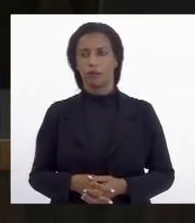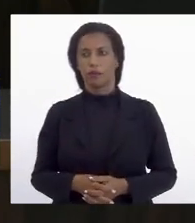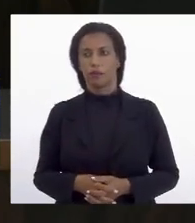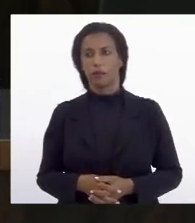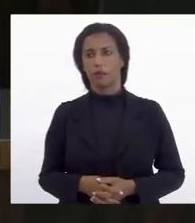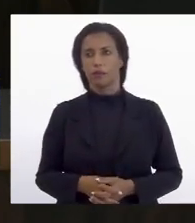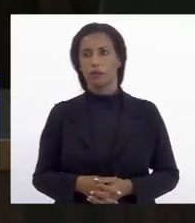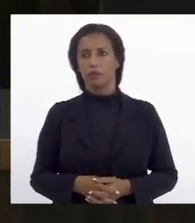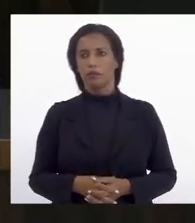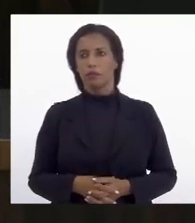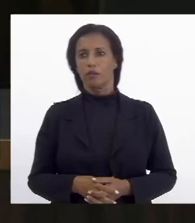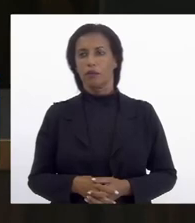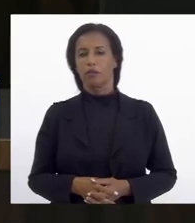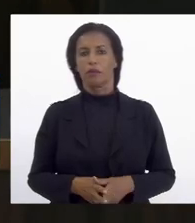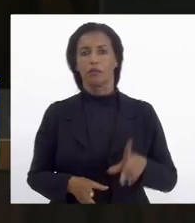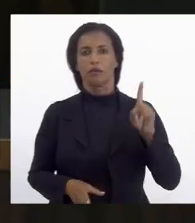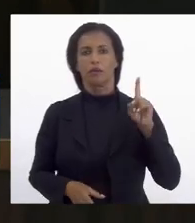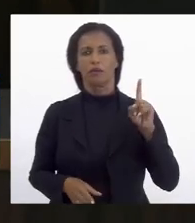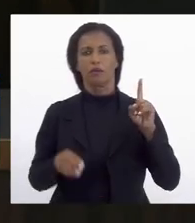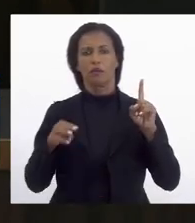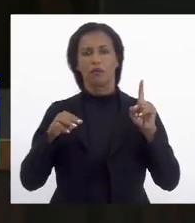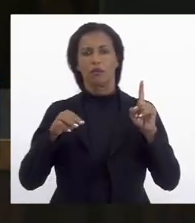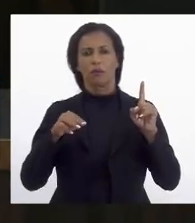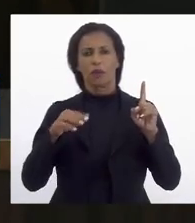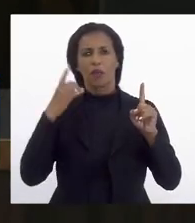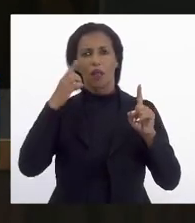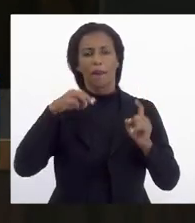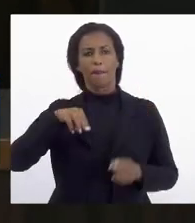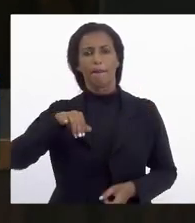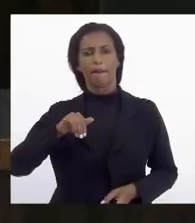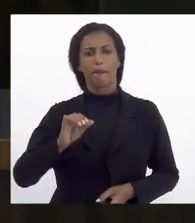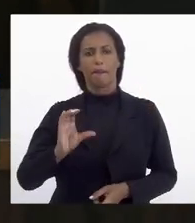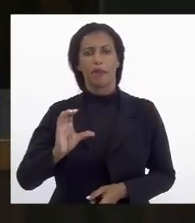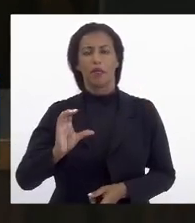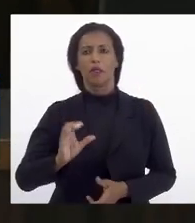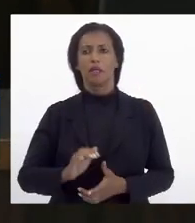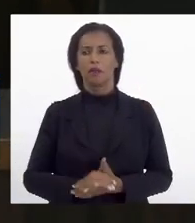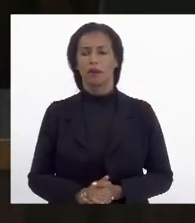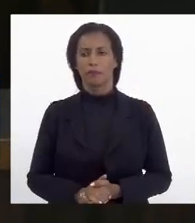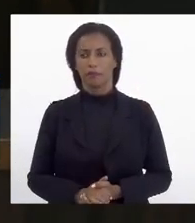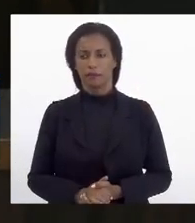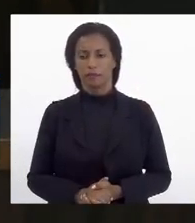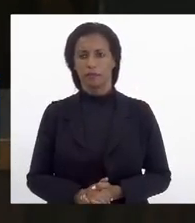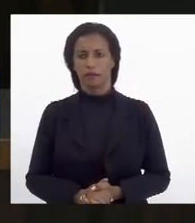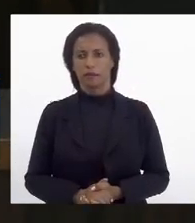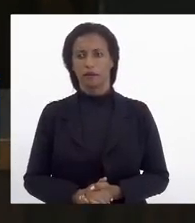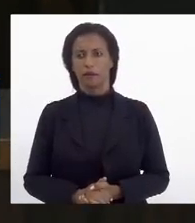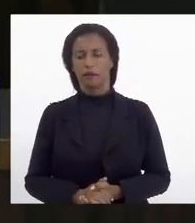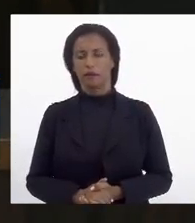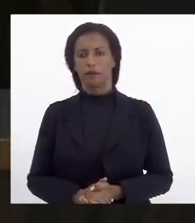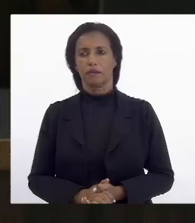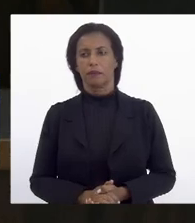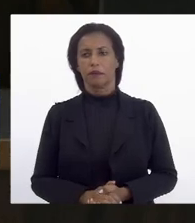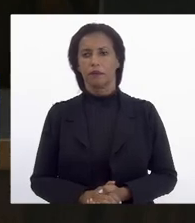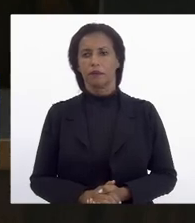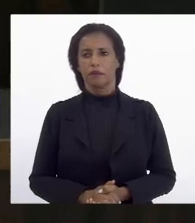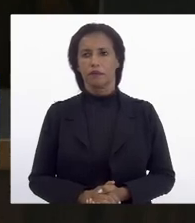presidente de ajuda pela ordem alguém pediu aí o deputado Carlos Mink Carlos Mink Carlos Mink por favor